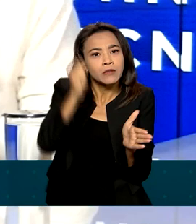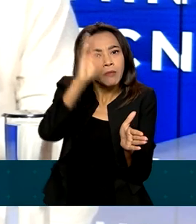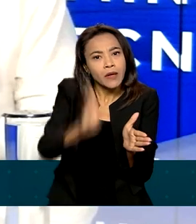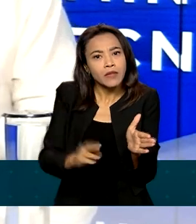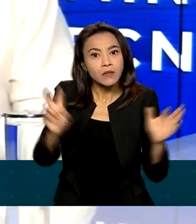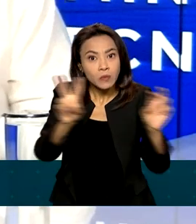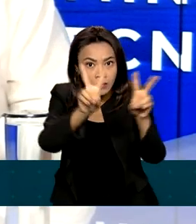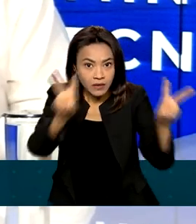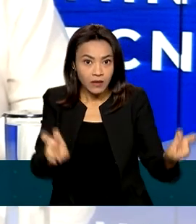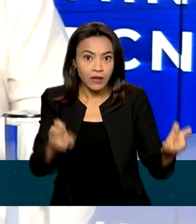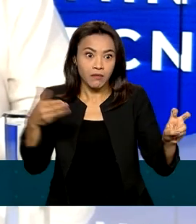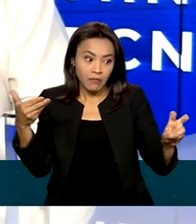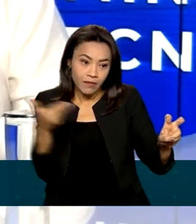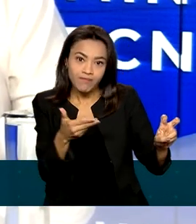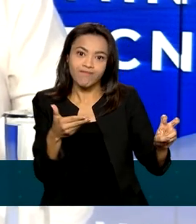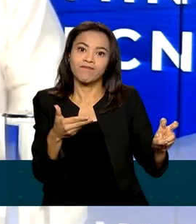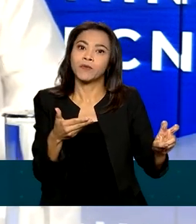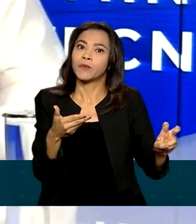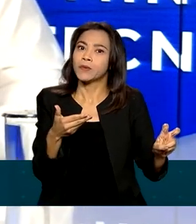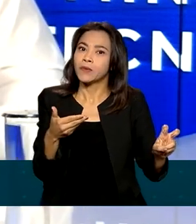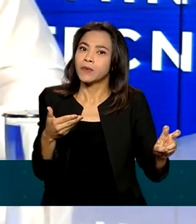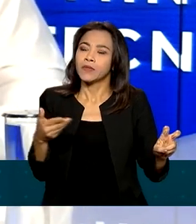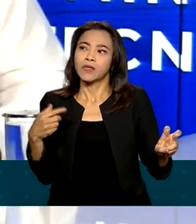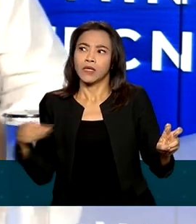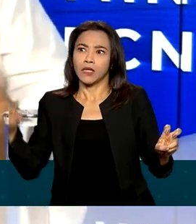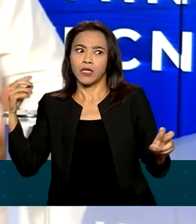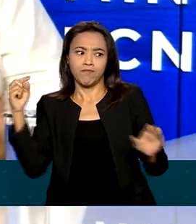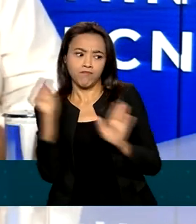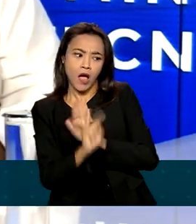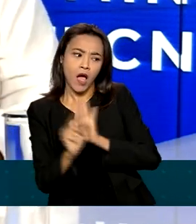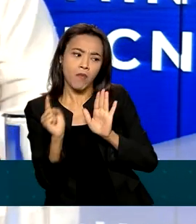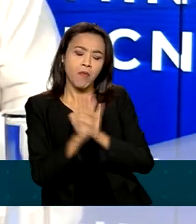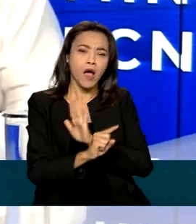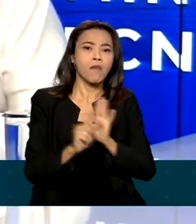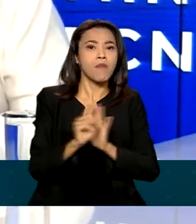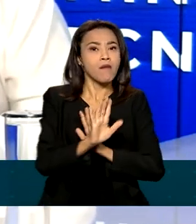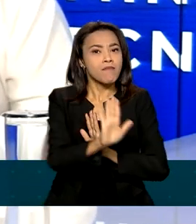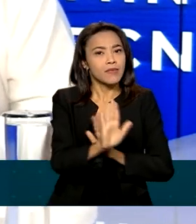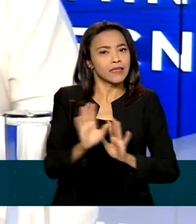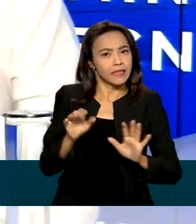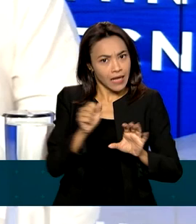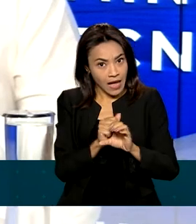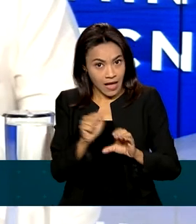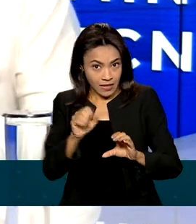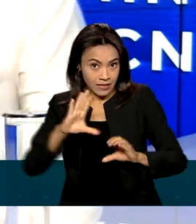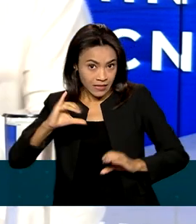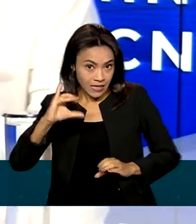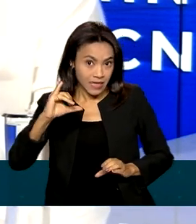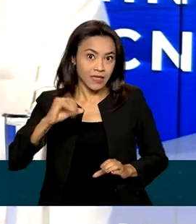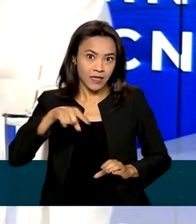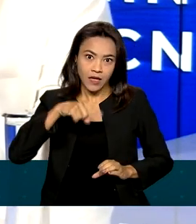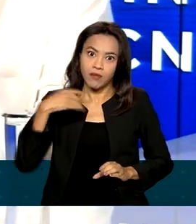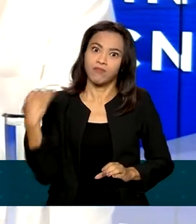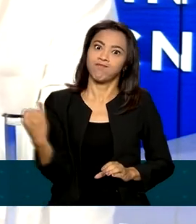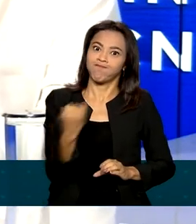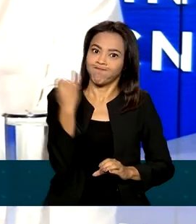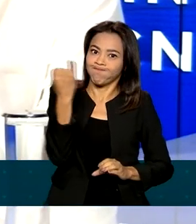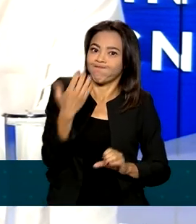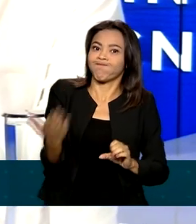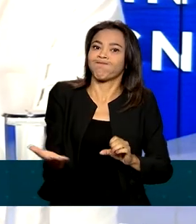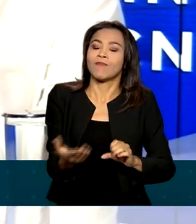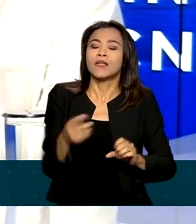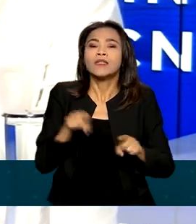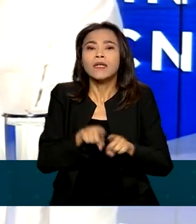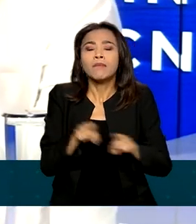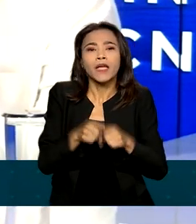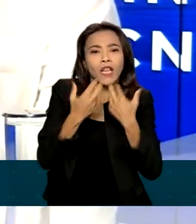tema tão questionado, mas onde a ciência tem um papel diferenciado, mas mais que isso, a capacidade de